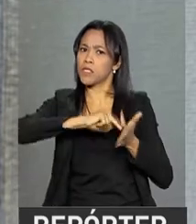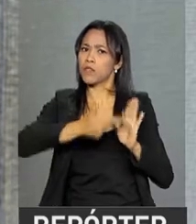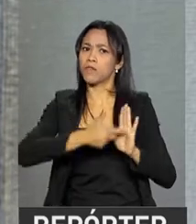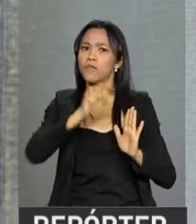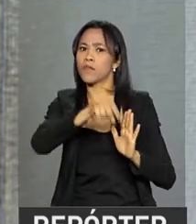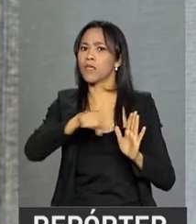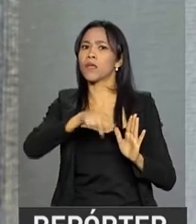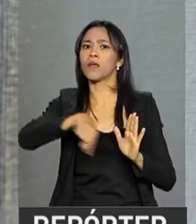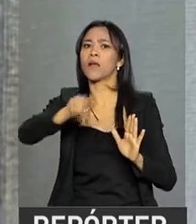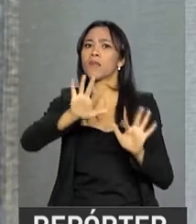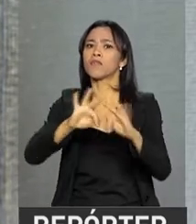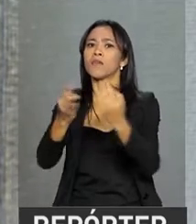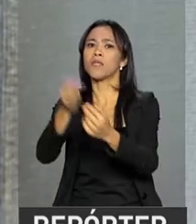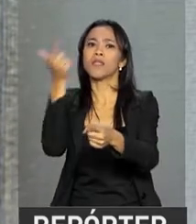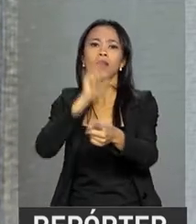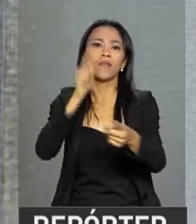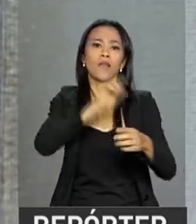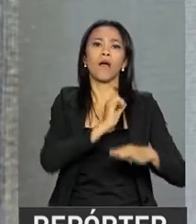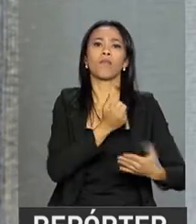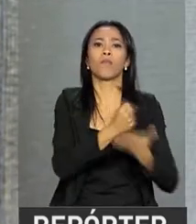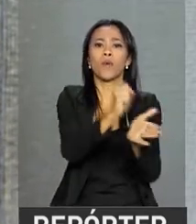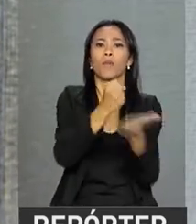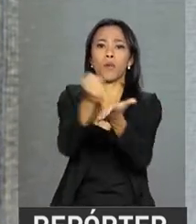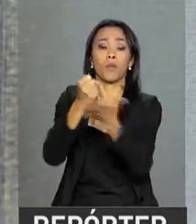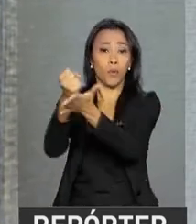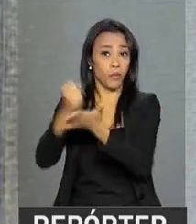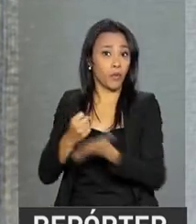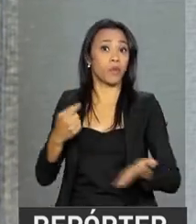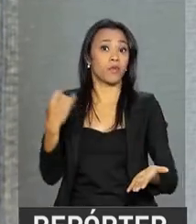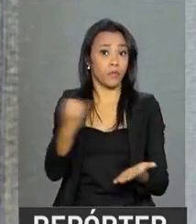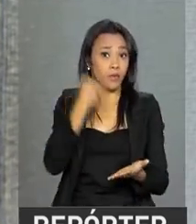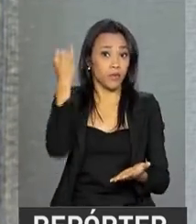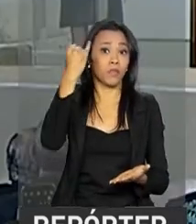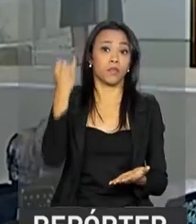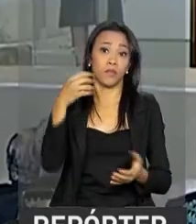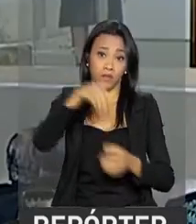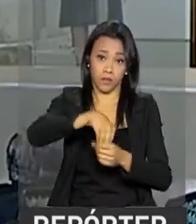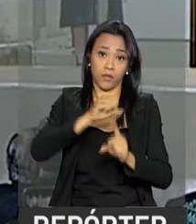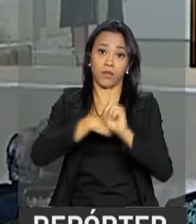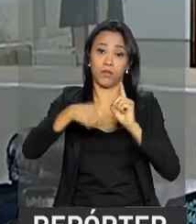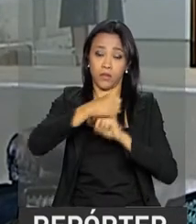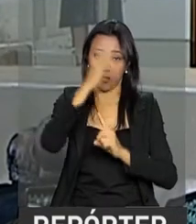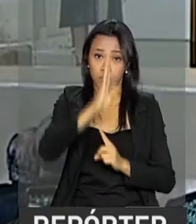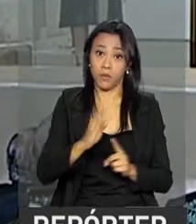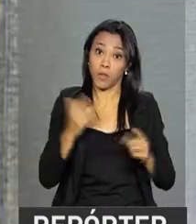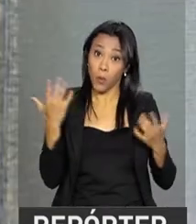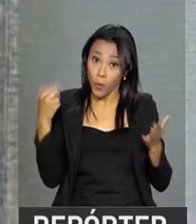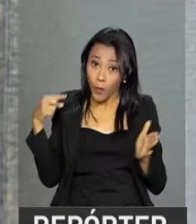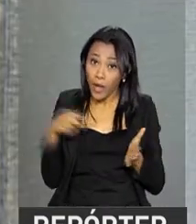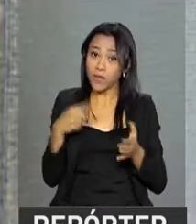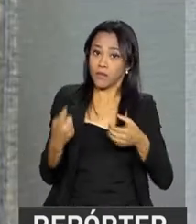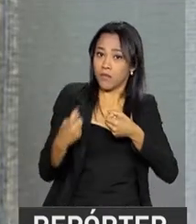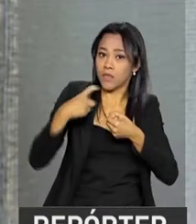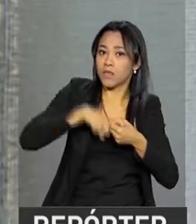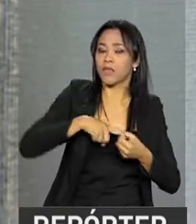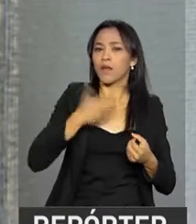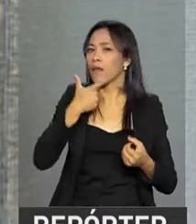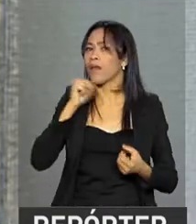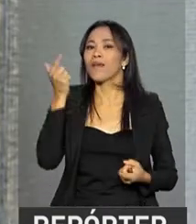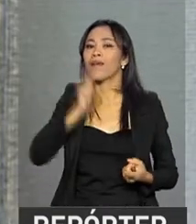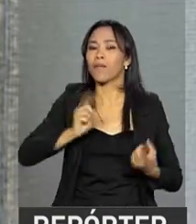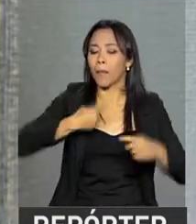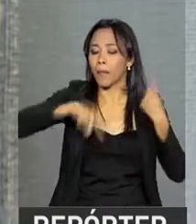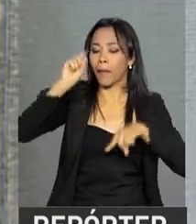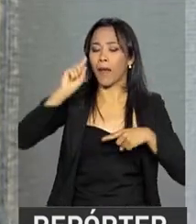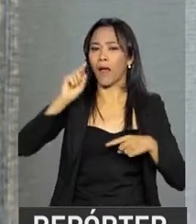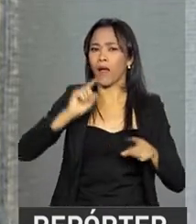famílias contempladas, em última análise, para a sociedade brasileira. Com essa parceria, ganha a criança, a